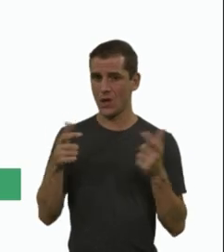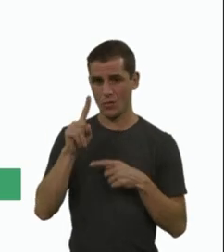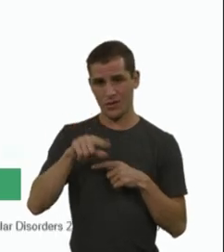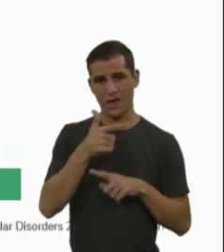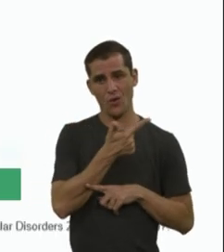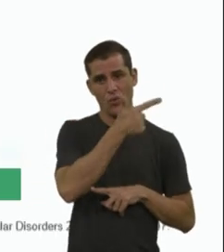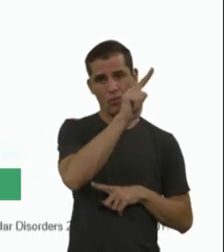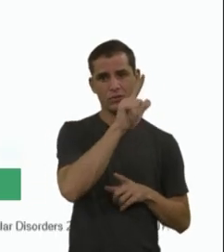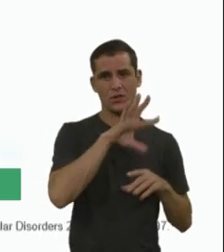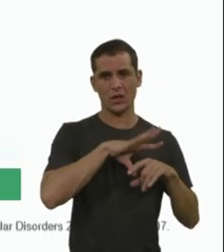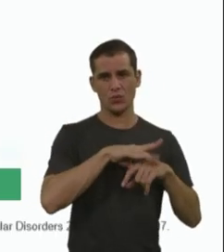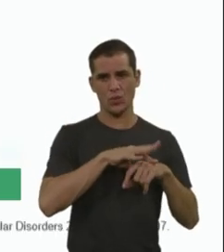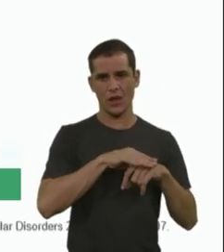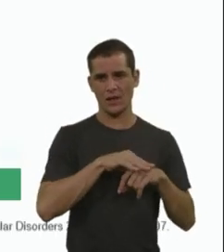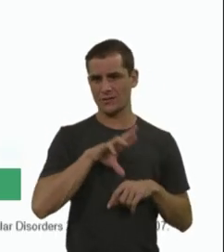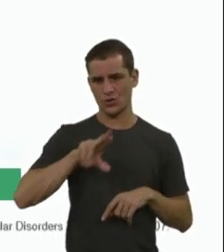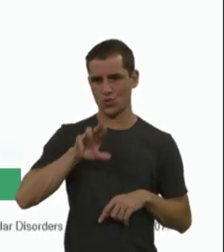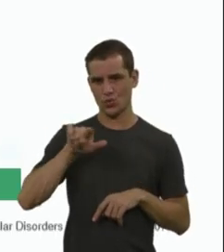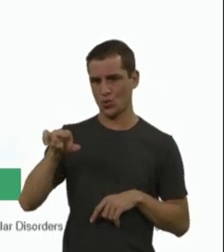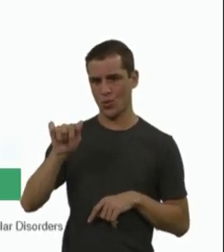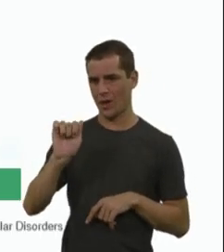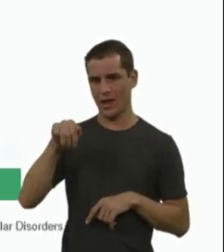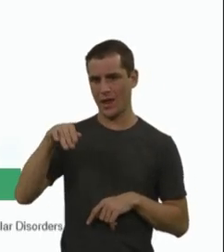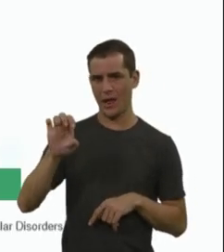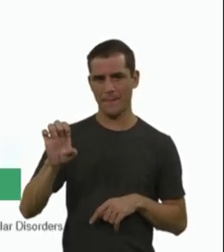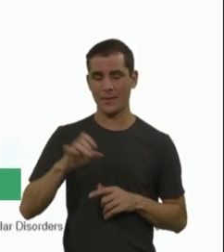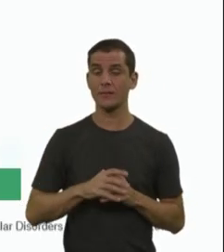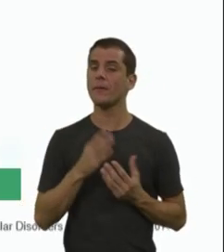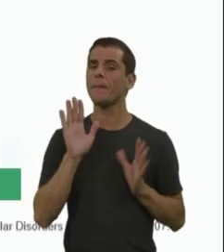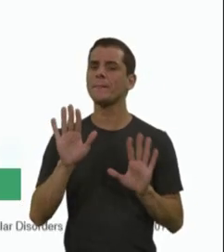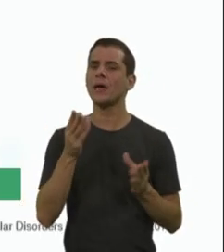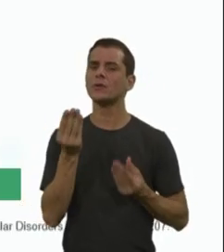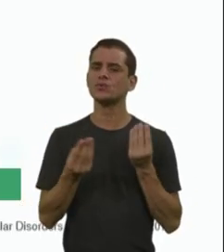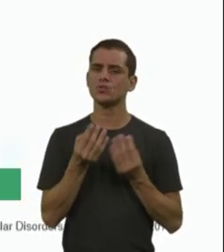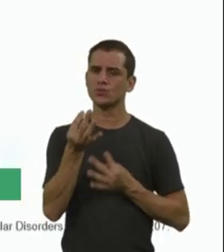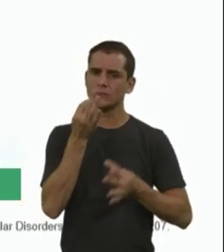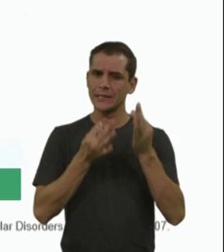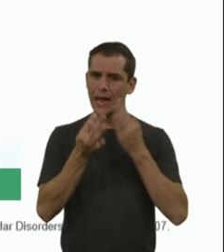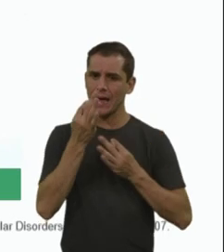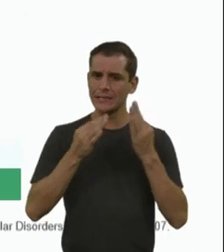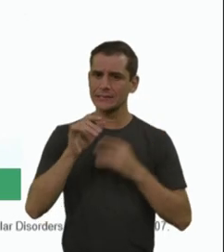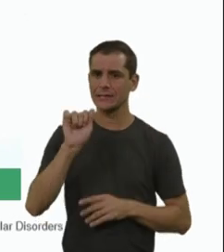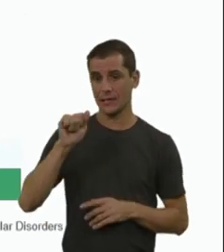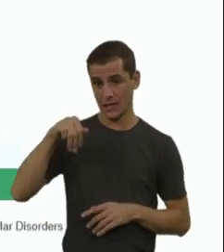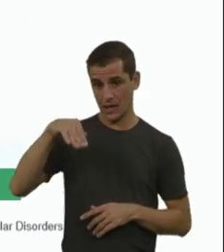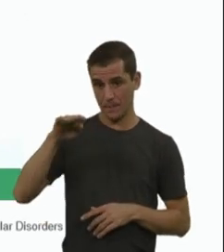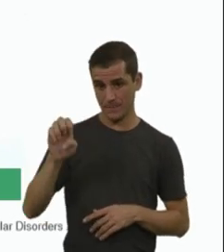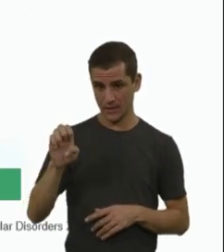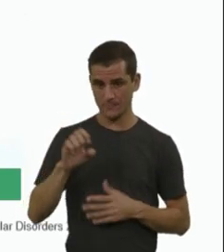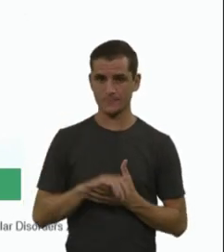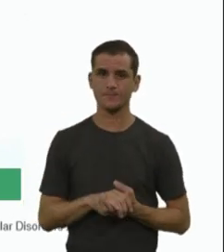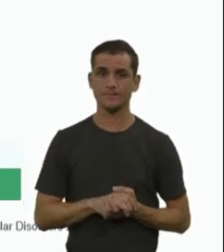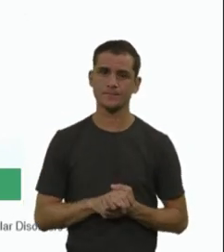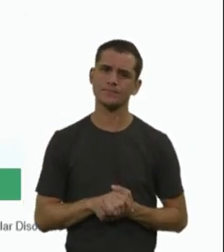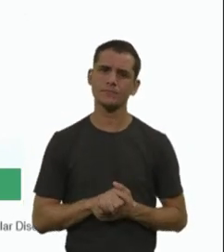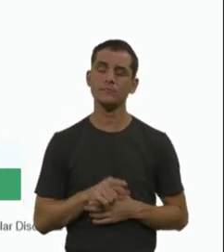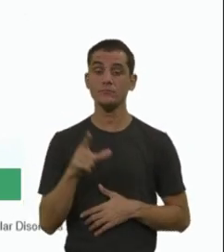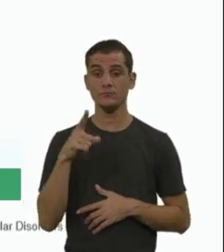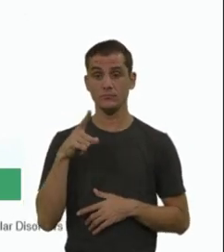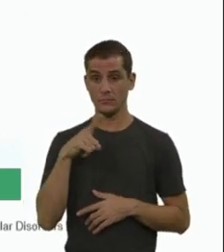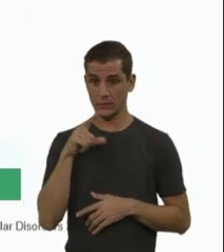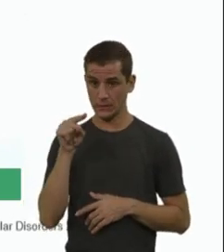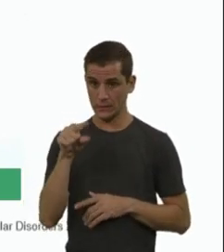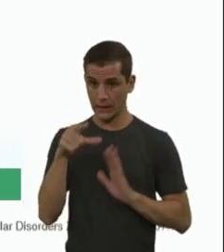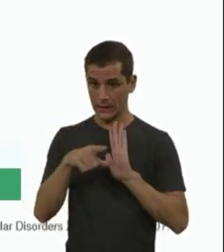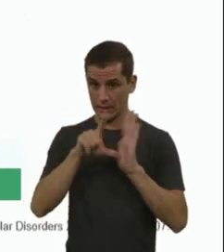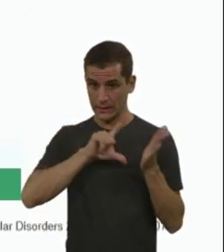doença. Como é que a gente trata a AMA? Então esse slide, ele é assim, a fundamental, então mesmo antes da gente ter